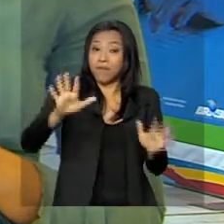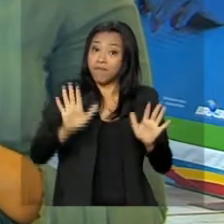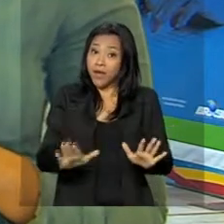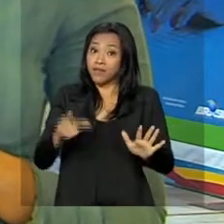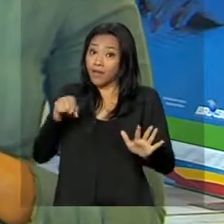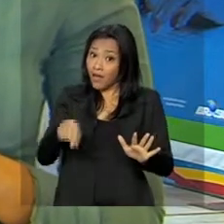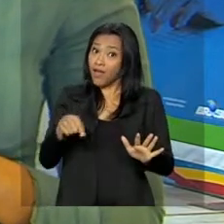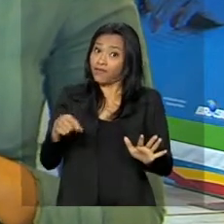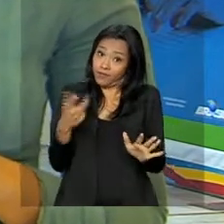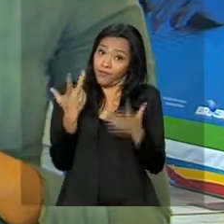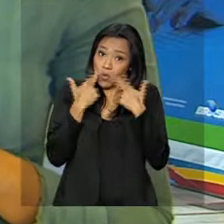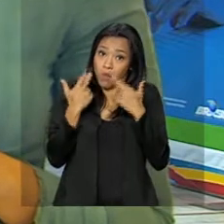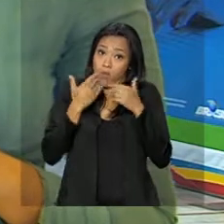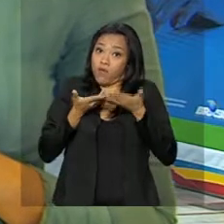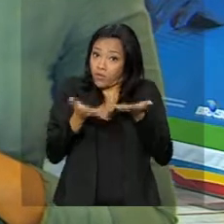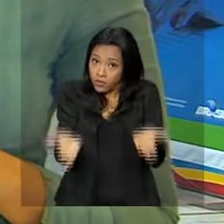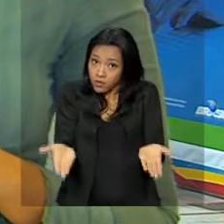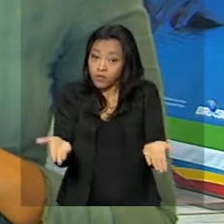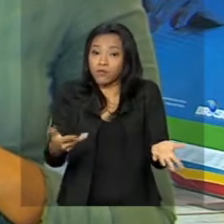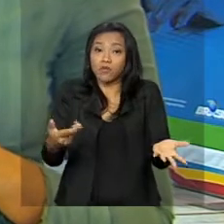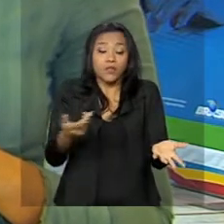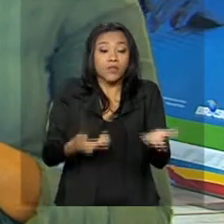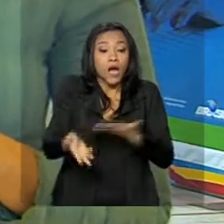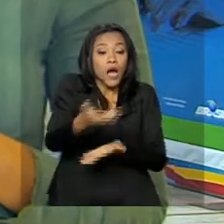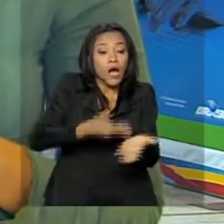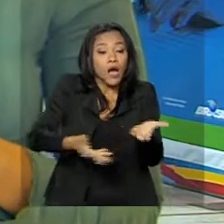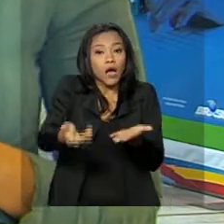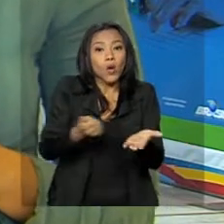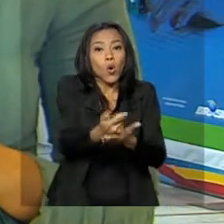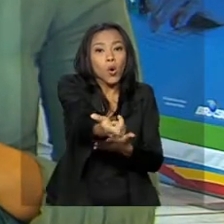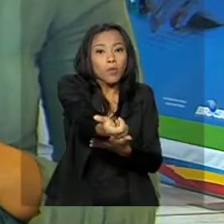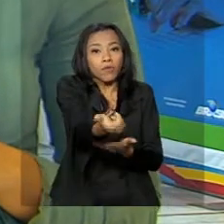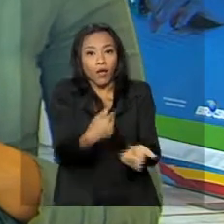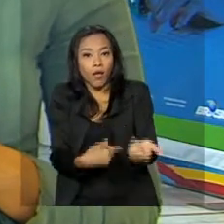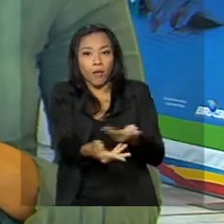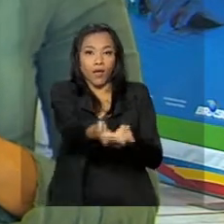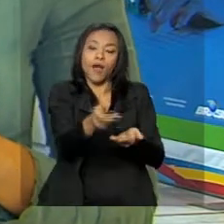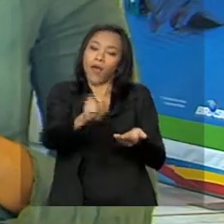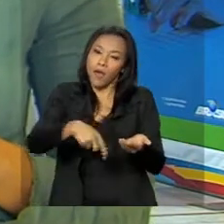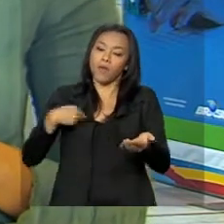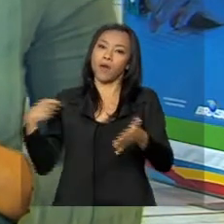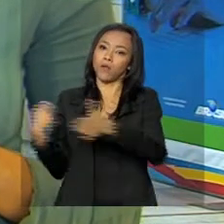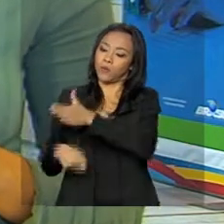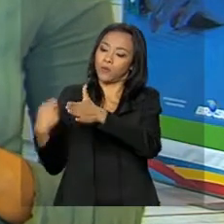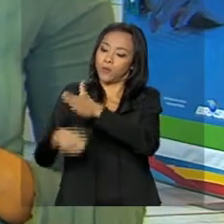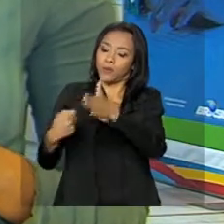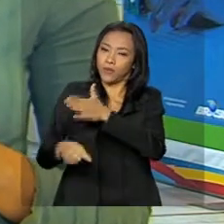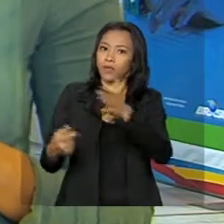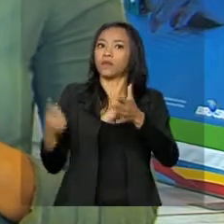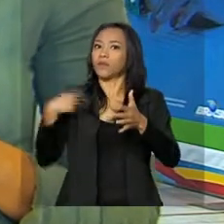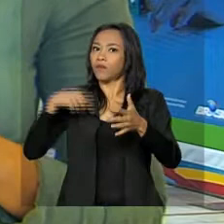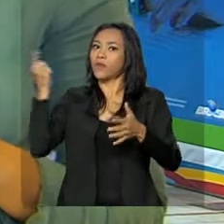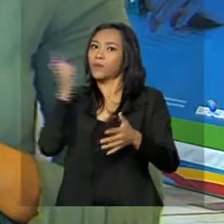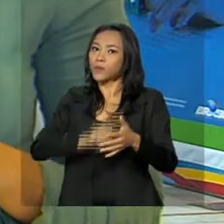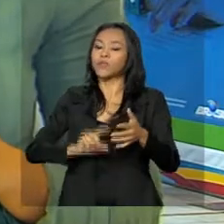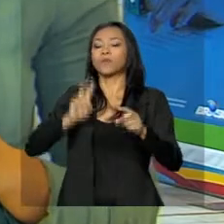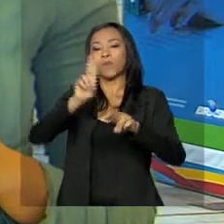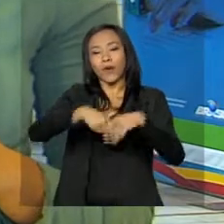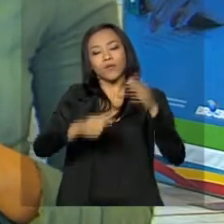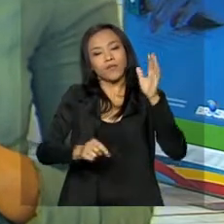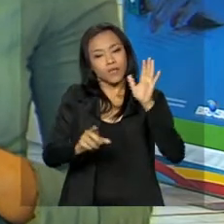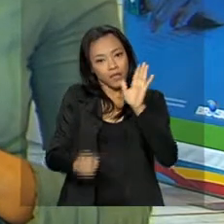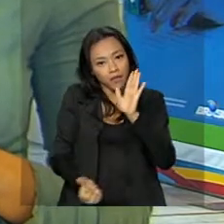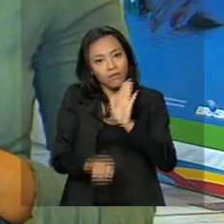tão presente no cotidiano das relações de consumo, é uma conquista que veio apenas após a criação de uma das leis mais